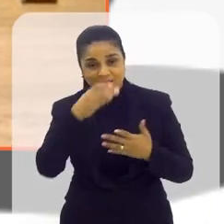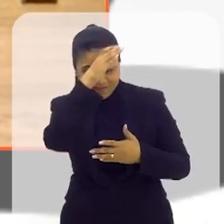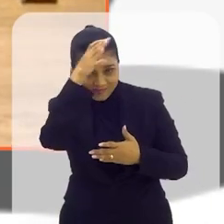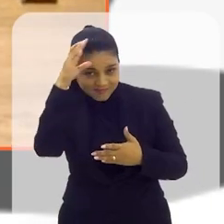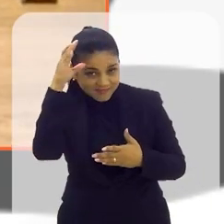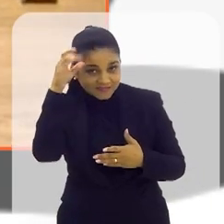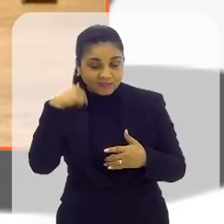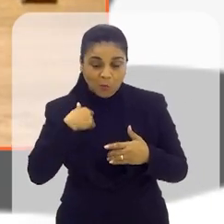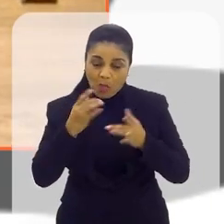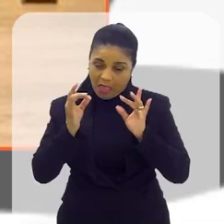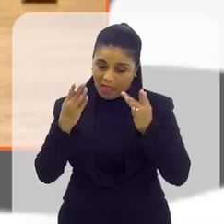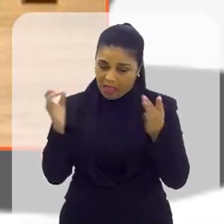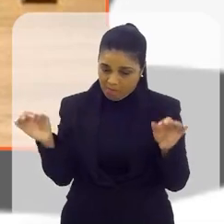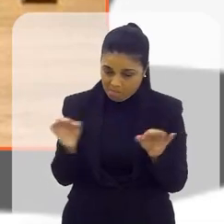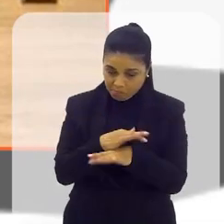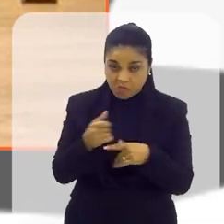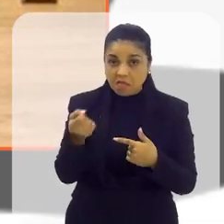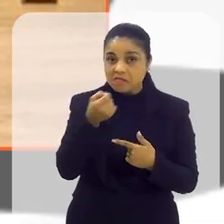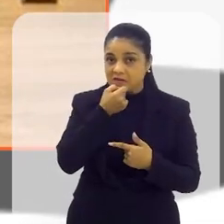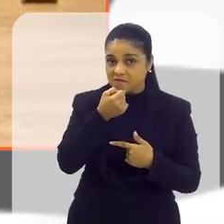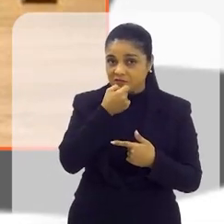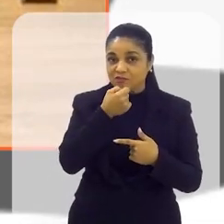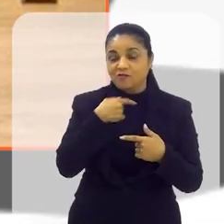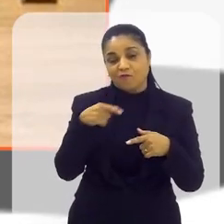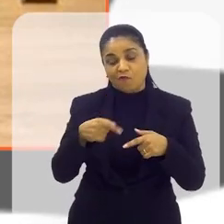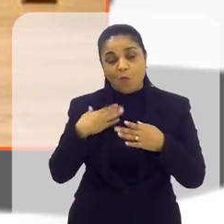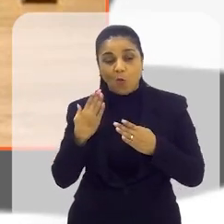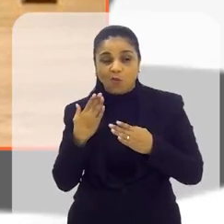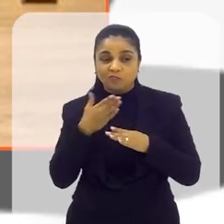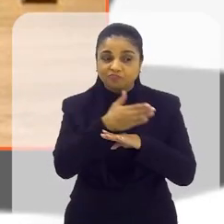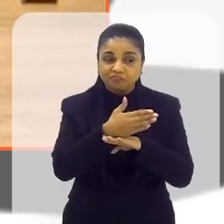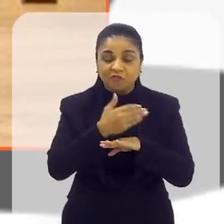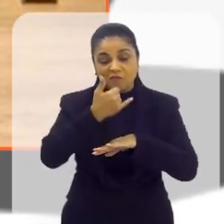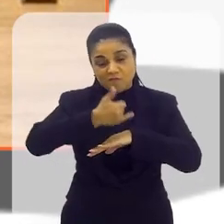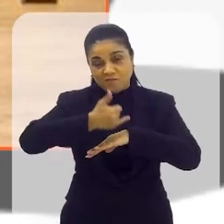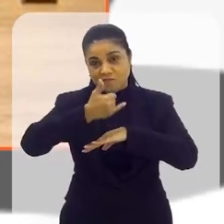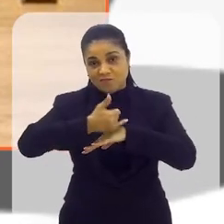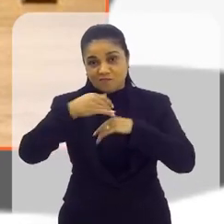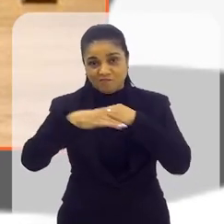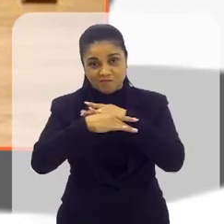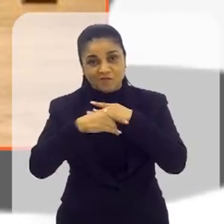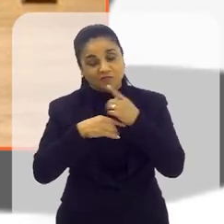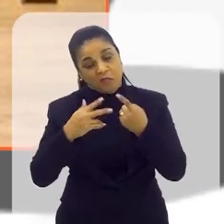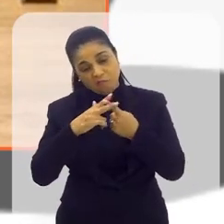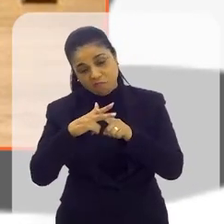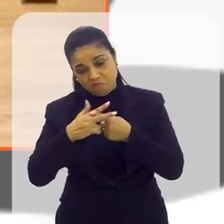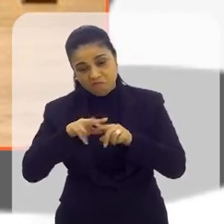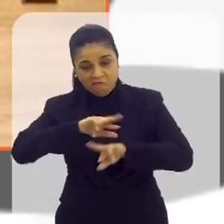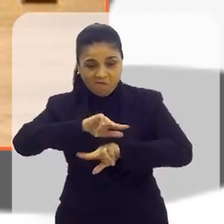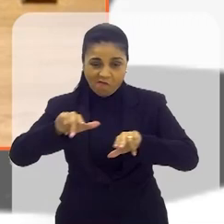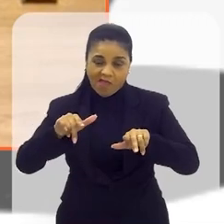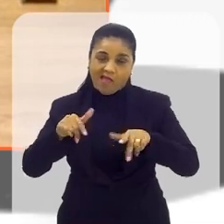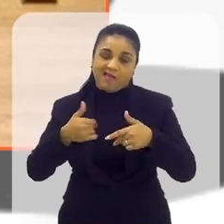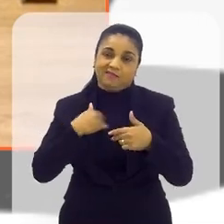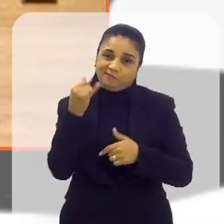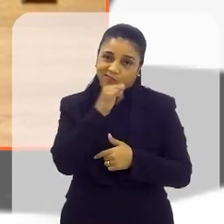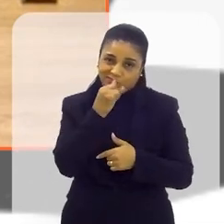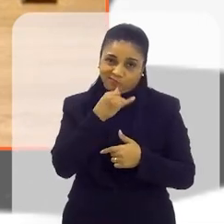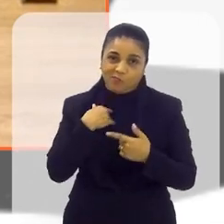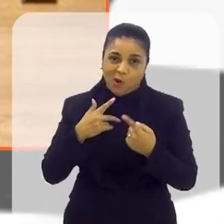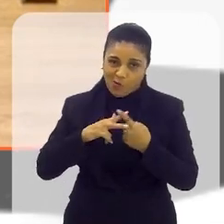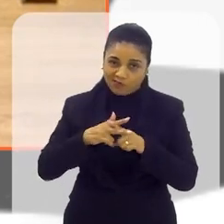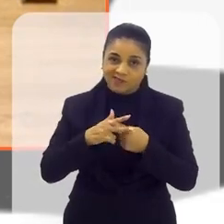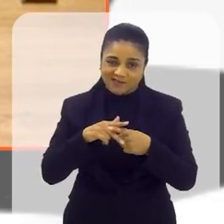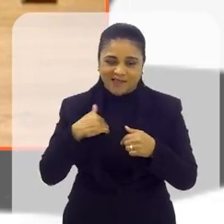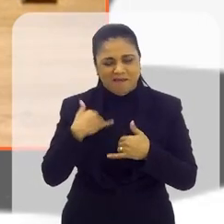já estou cliente dele. Quando nós terminarmos aqui esse programa, eu já vou pegar, já vou me dirigir para a Volta Redonda, que eu tenho vários eletrodomésticos lá em